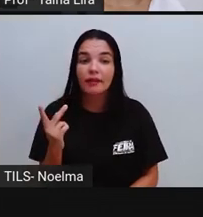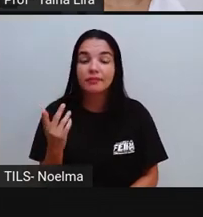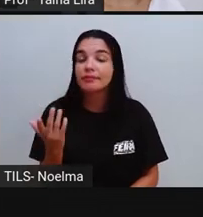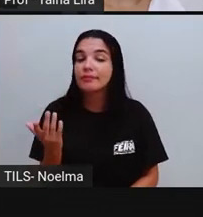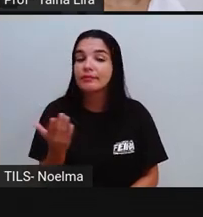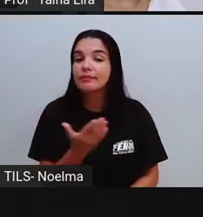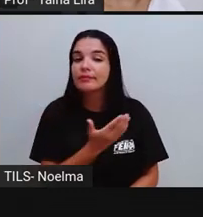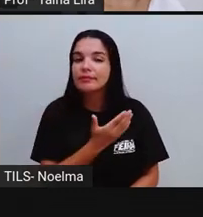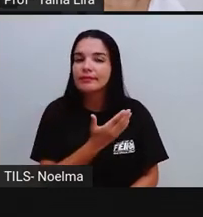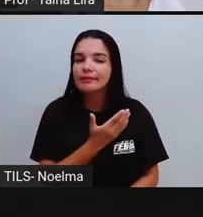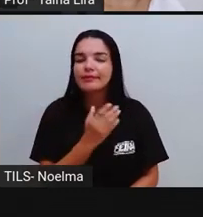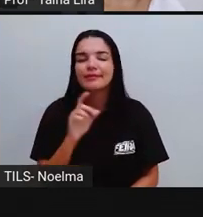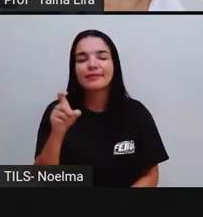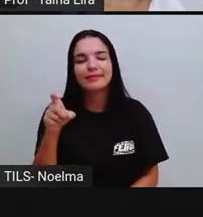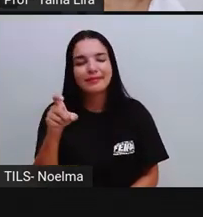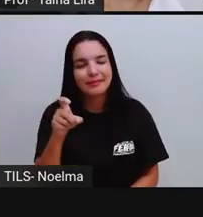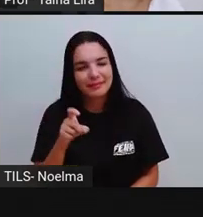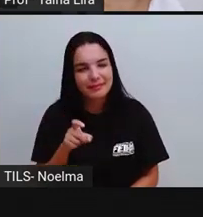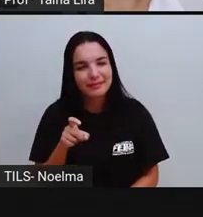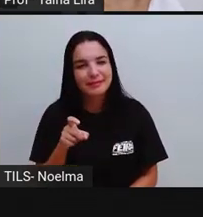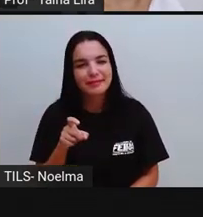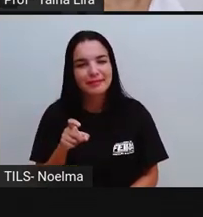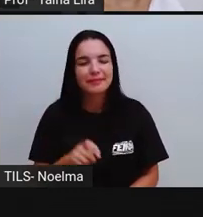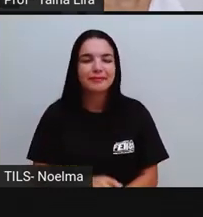Shampoo, Ó, É com X,